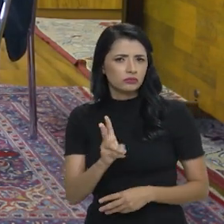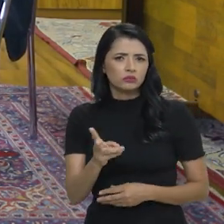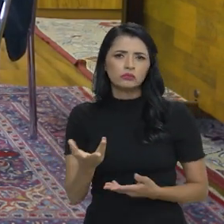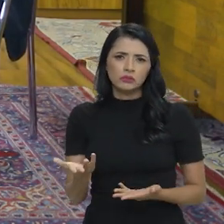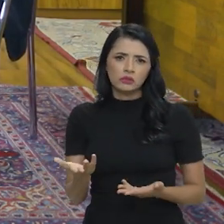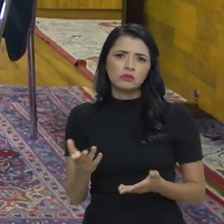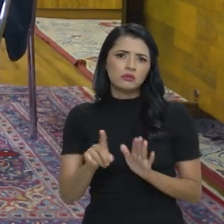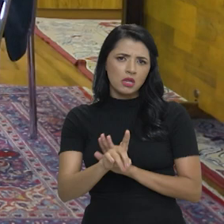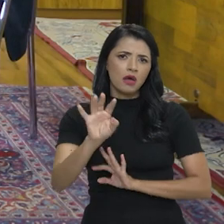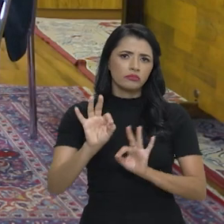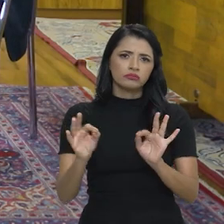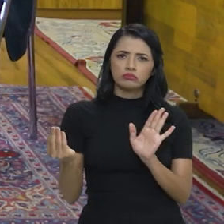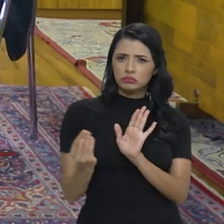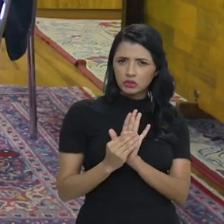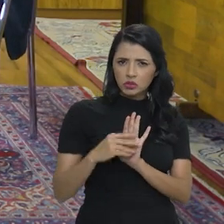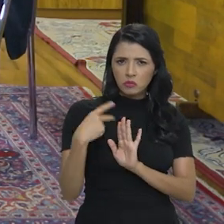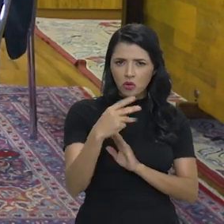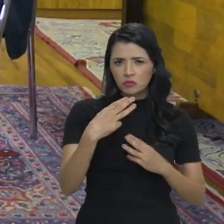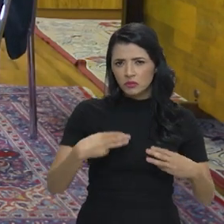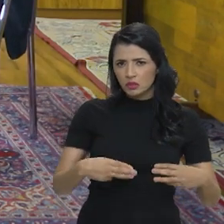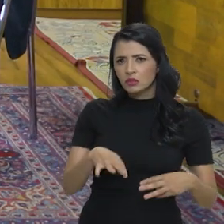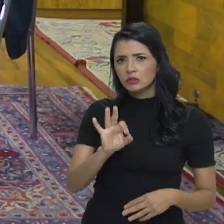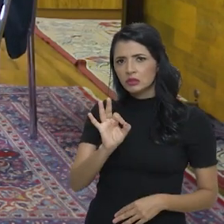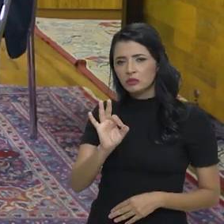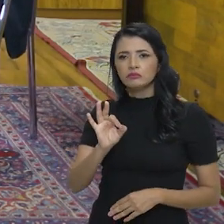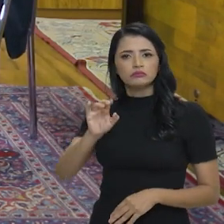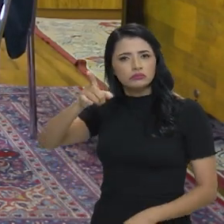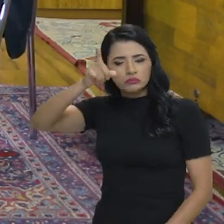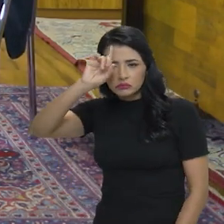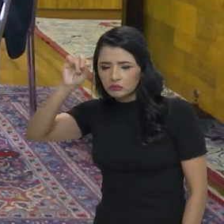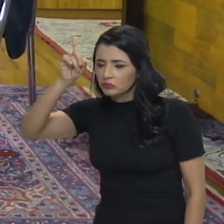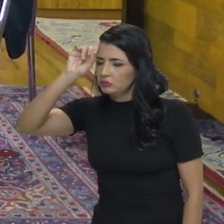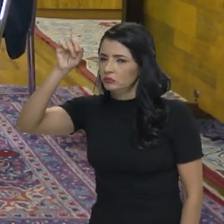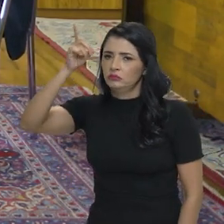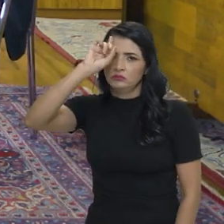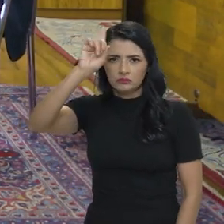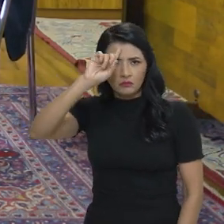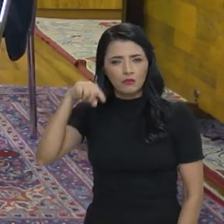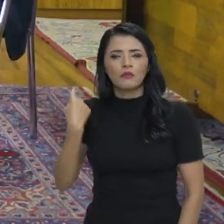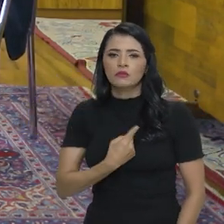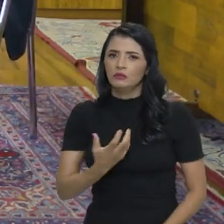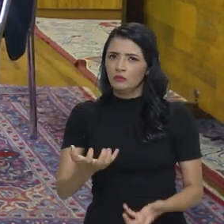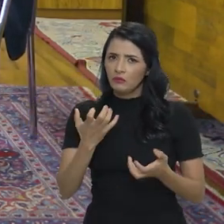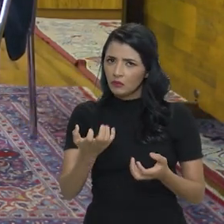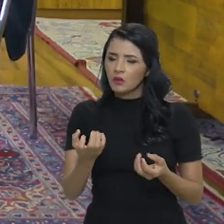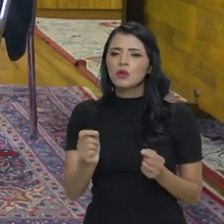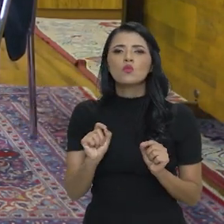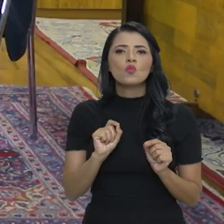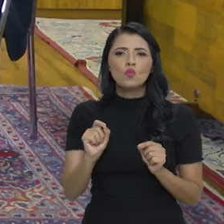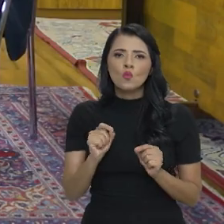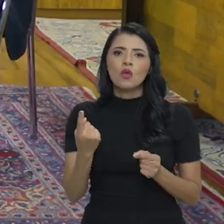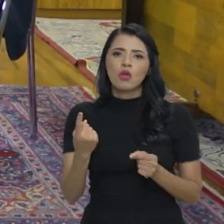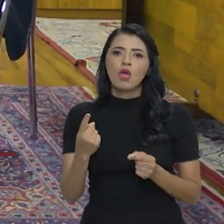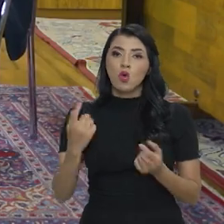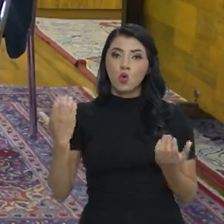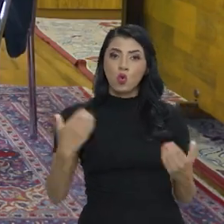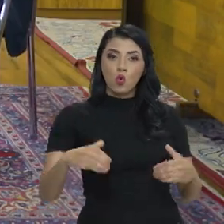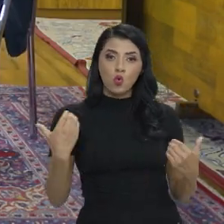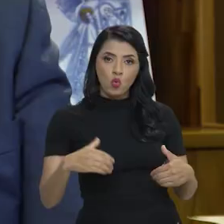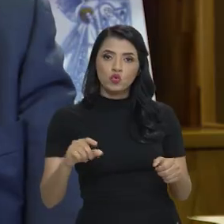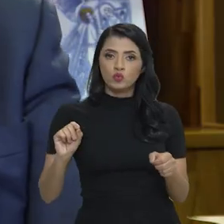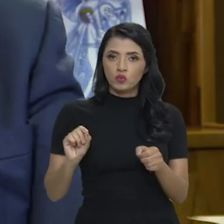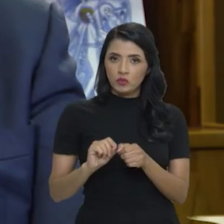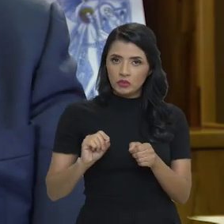né? Está no planejamento do Ministério? Está no cotidiano e queremos, partir do